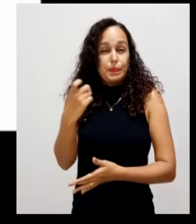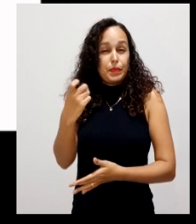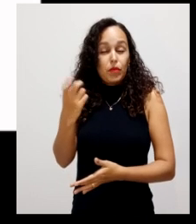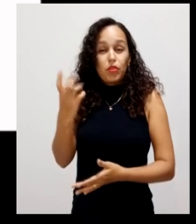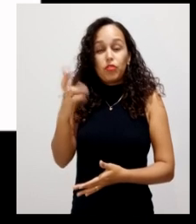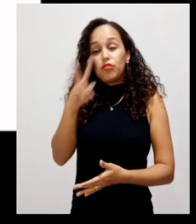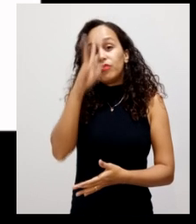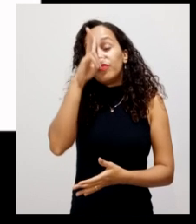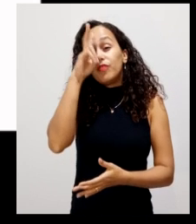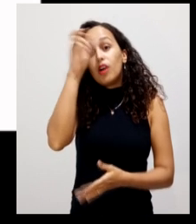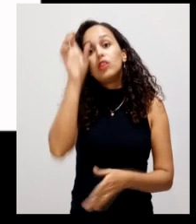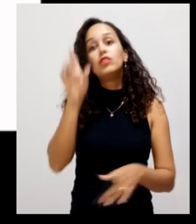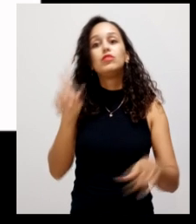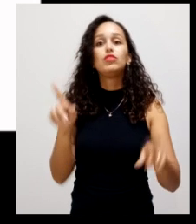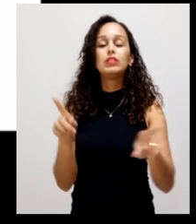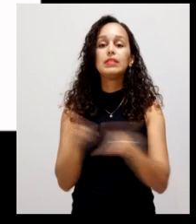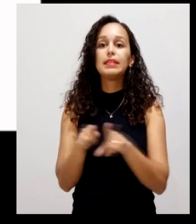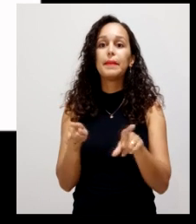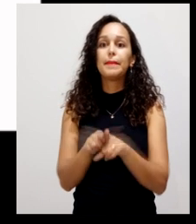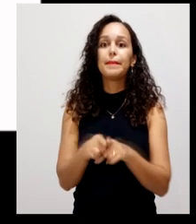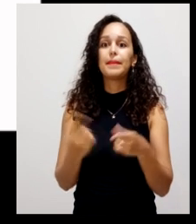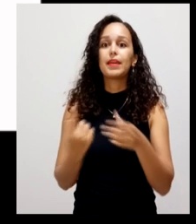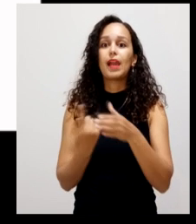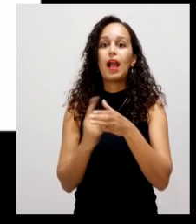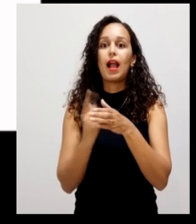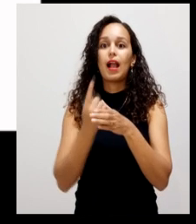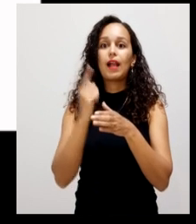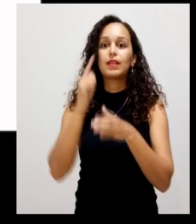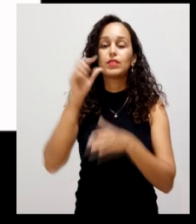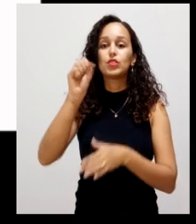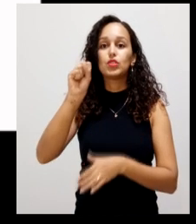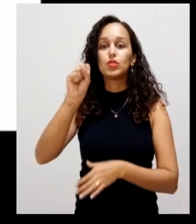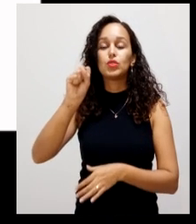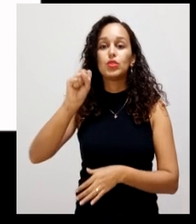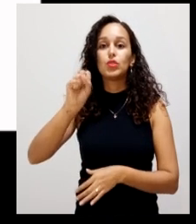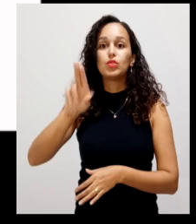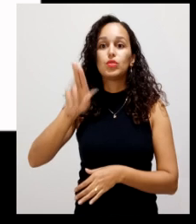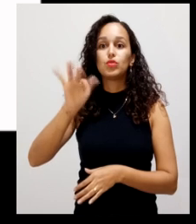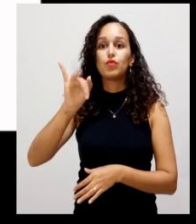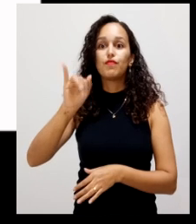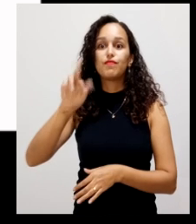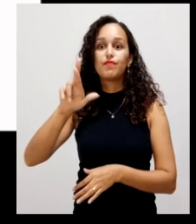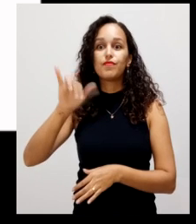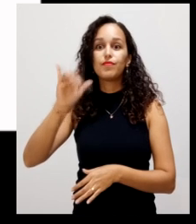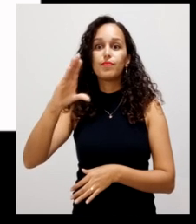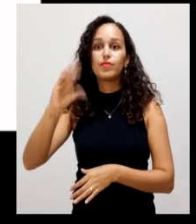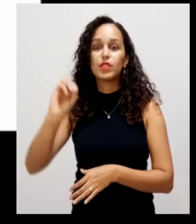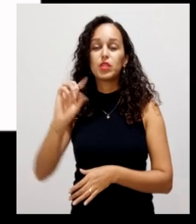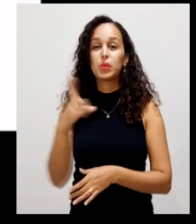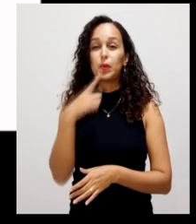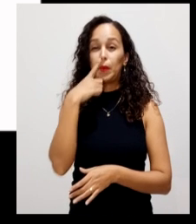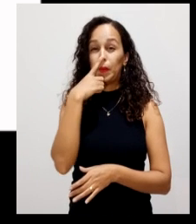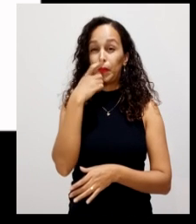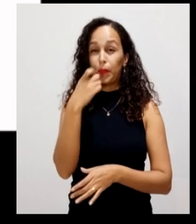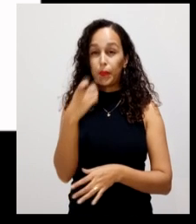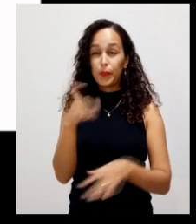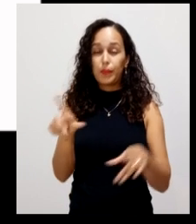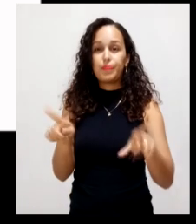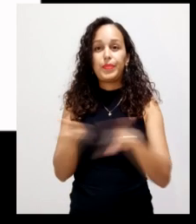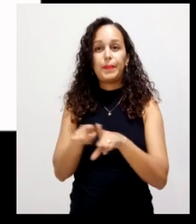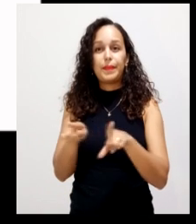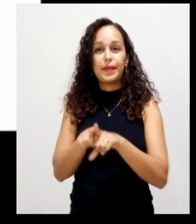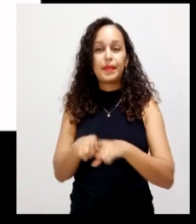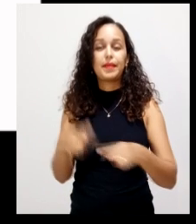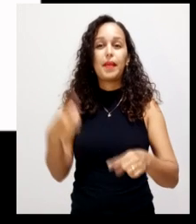cheiro desagradável. Também existe a formação de gás sulfídrico que também vai deixar um cheiro desagradável que são